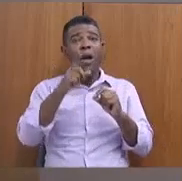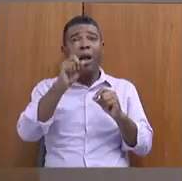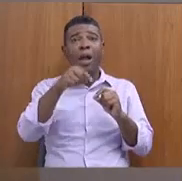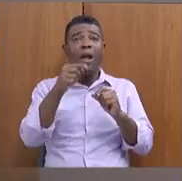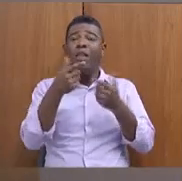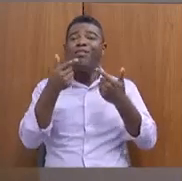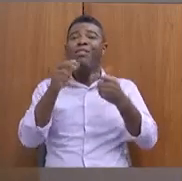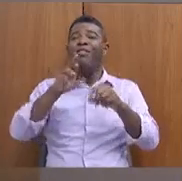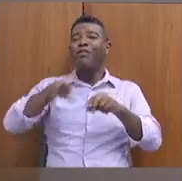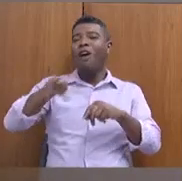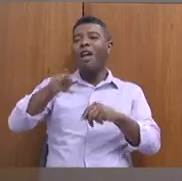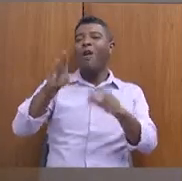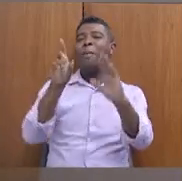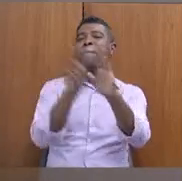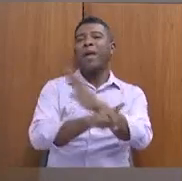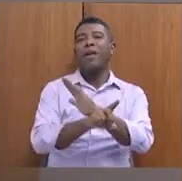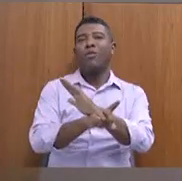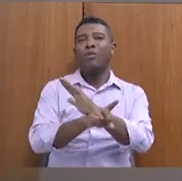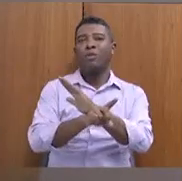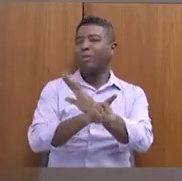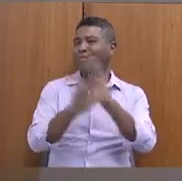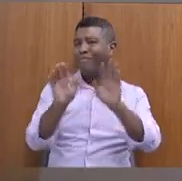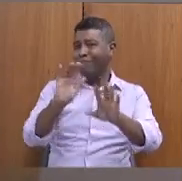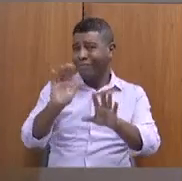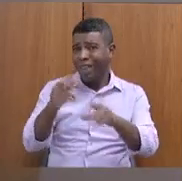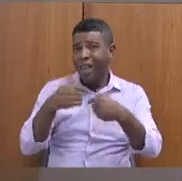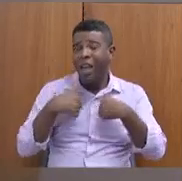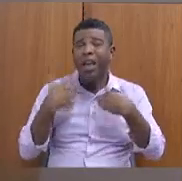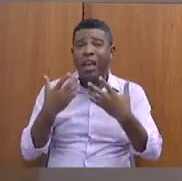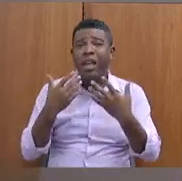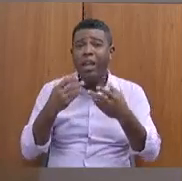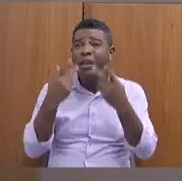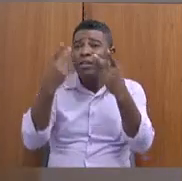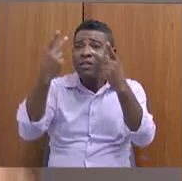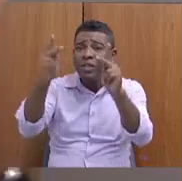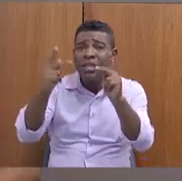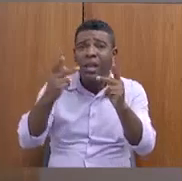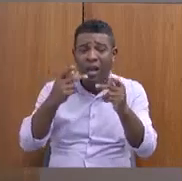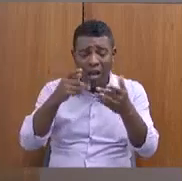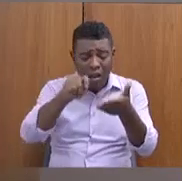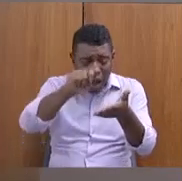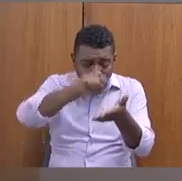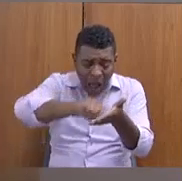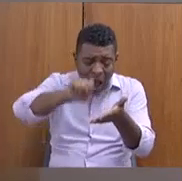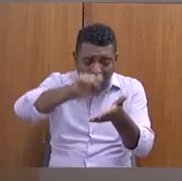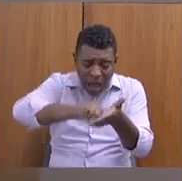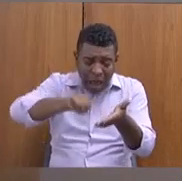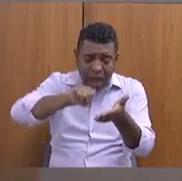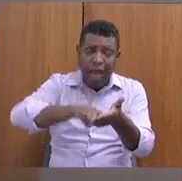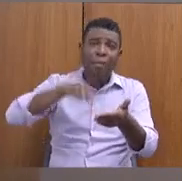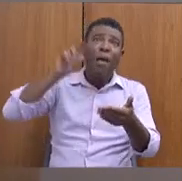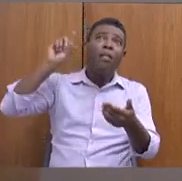e depois analisar com bastante atenção e nos dar a resposta depois.